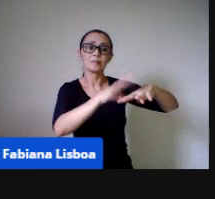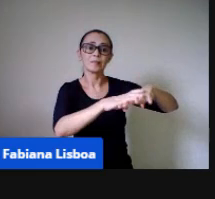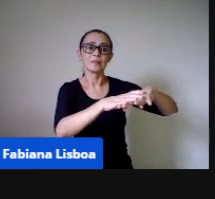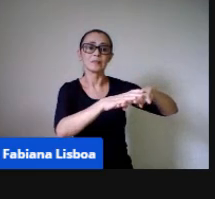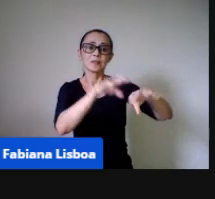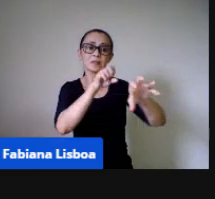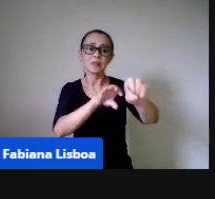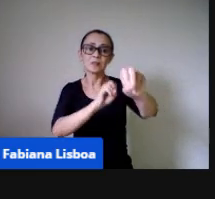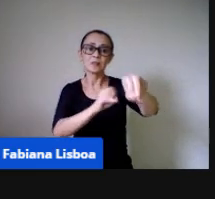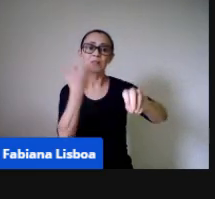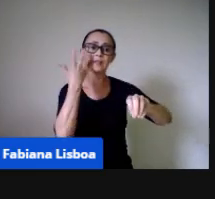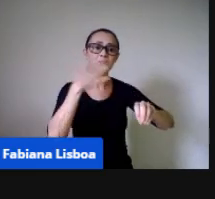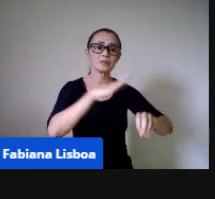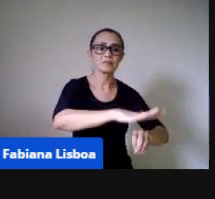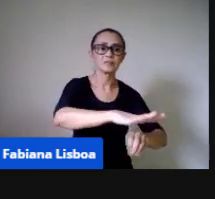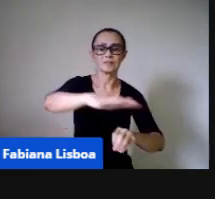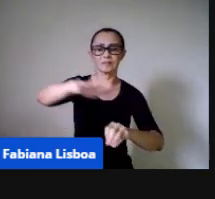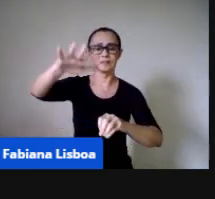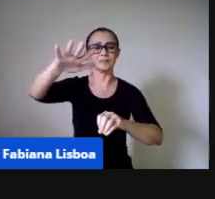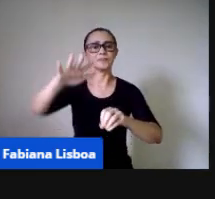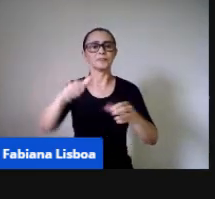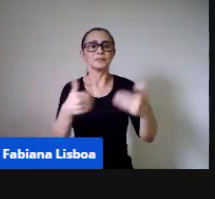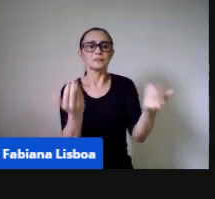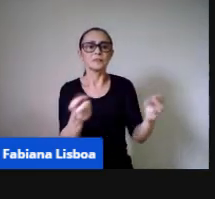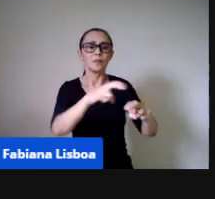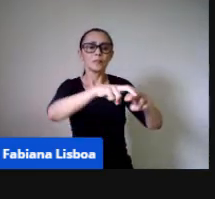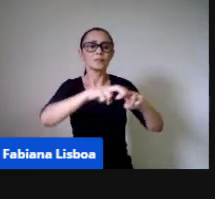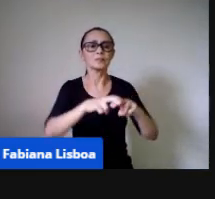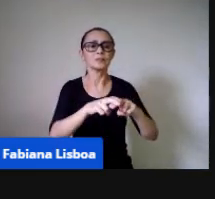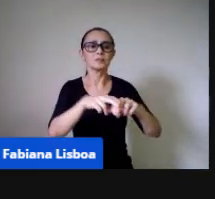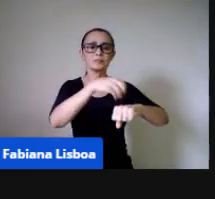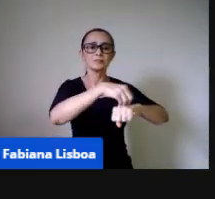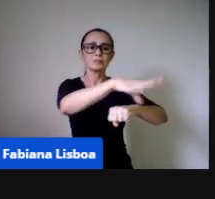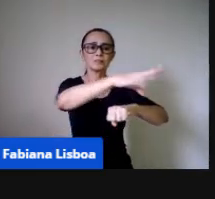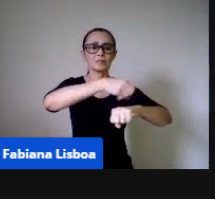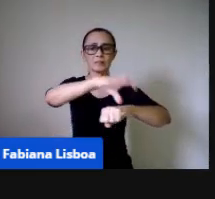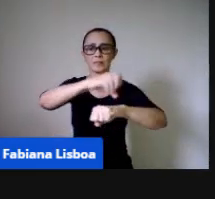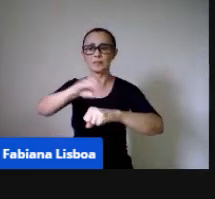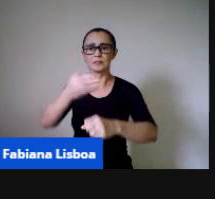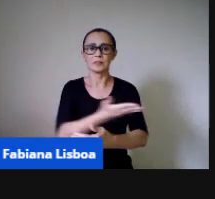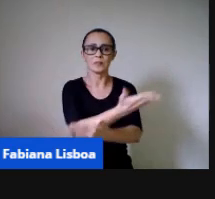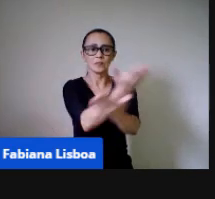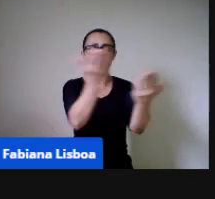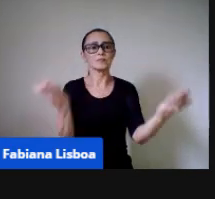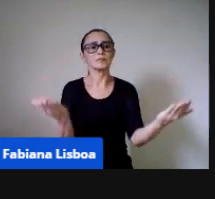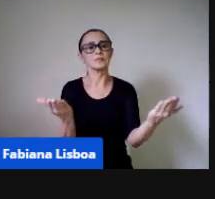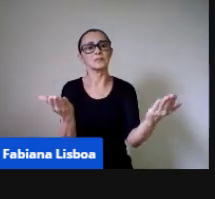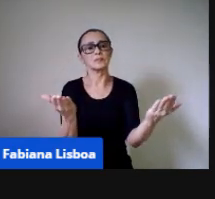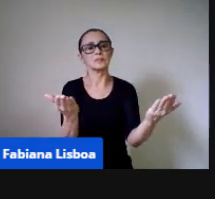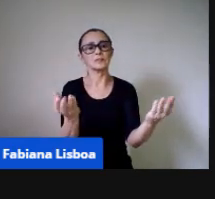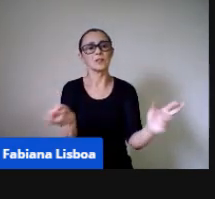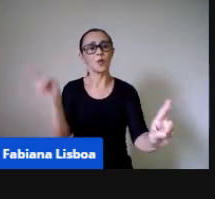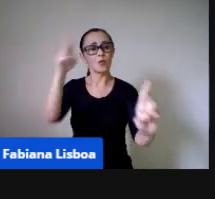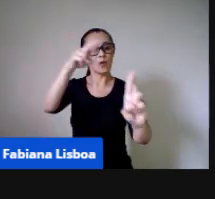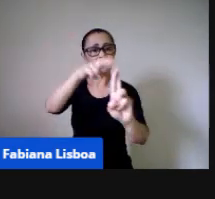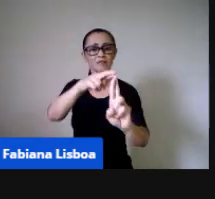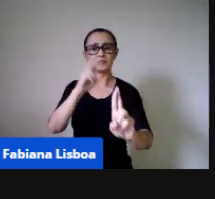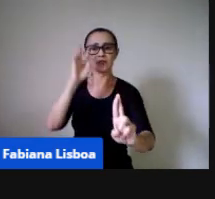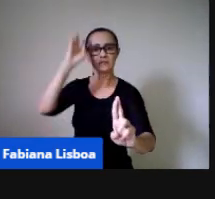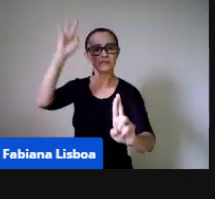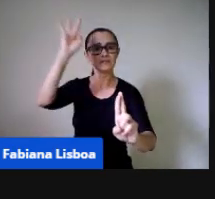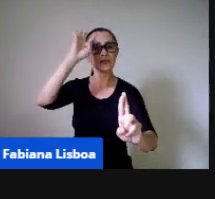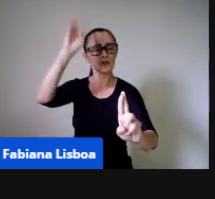infantil. E para isso, então, a gente queria compartilhar com vocês um pouquinho do referencial teórico que